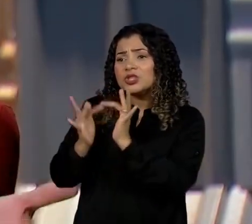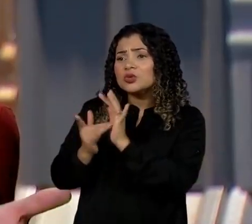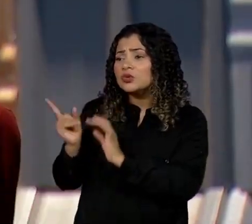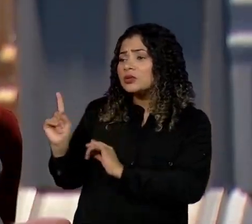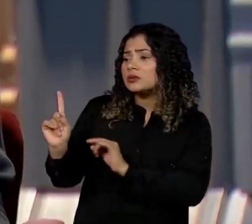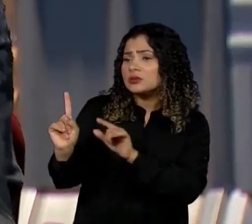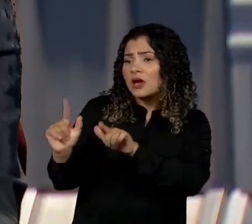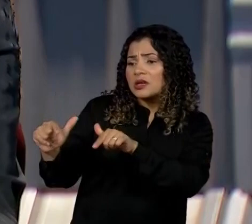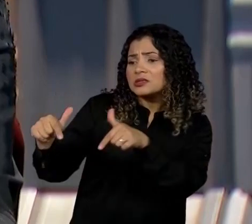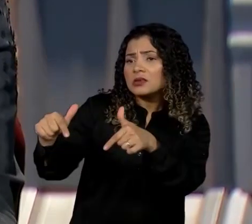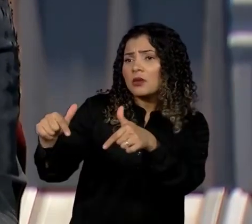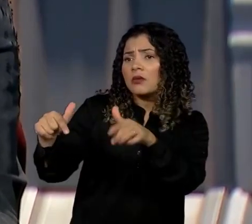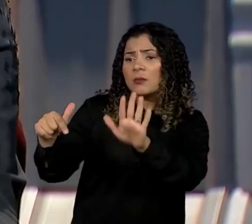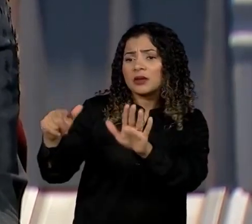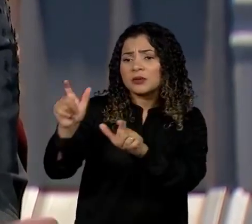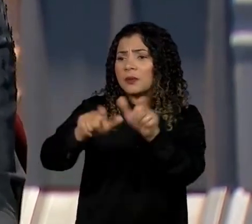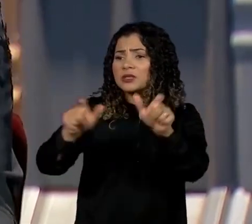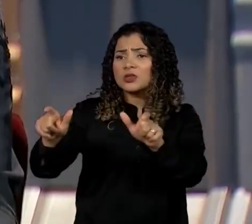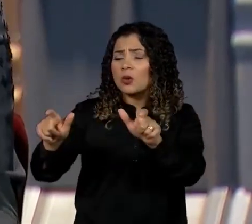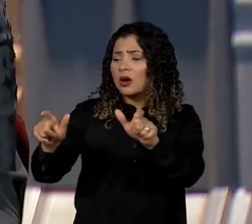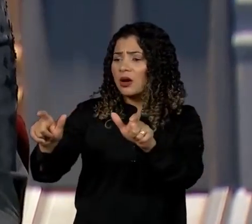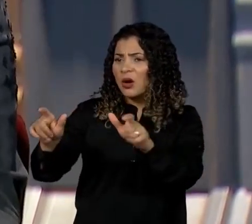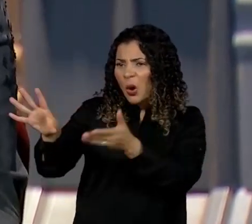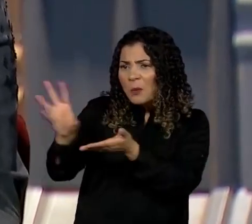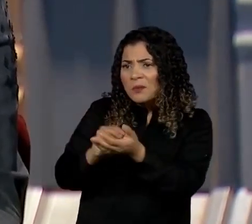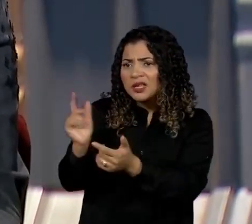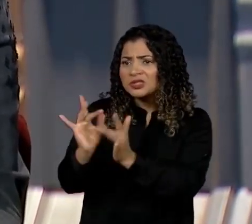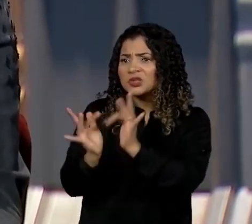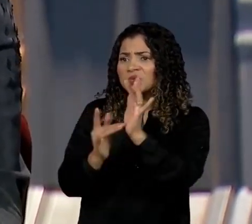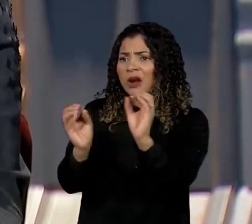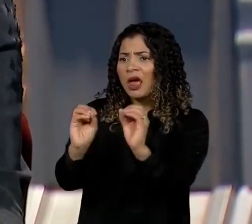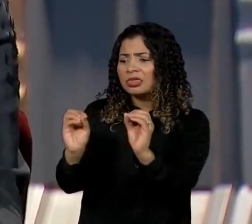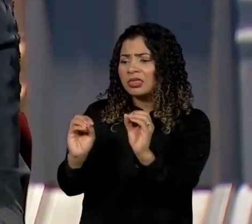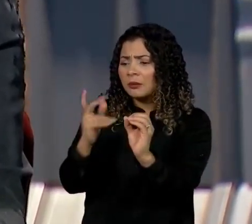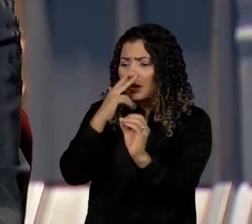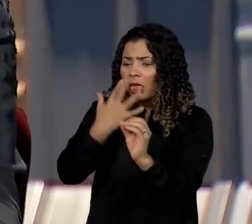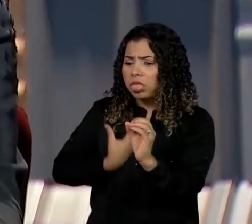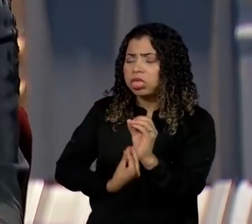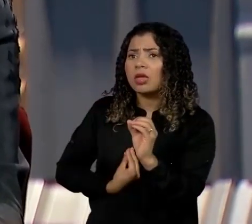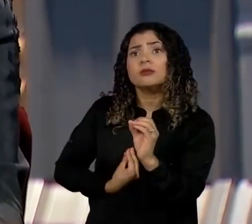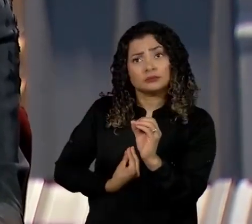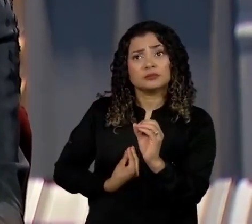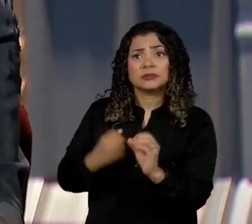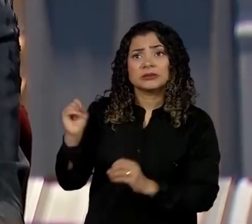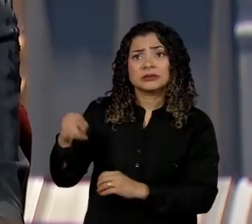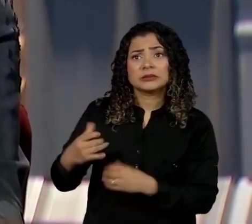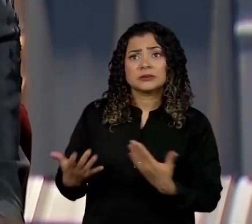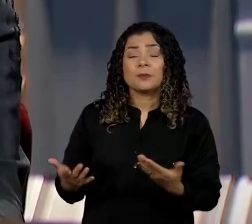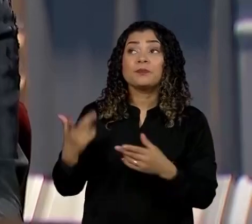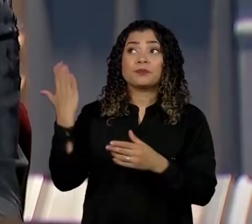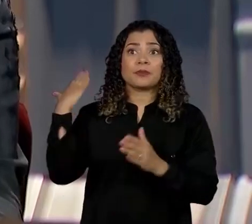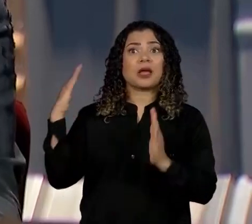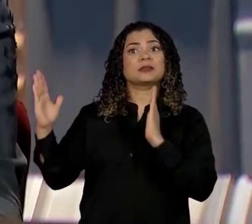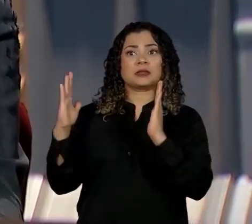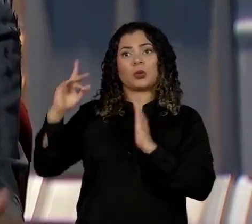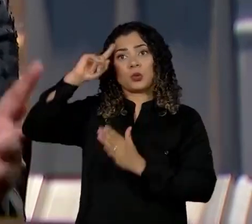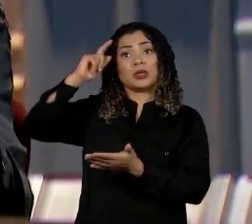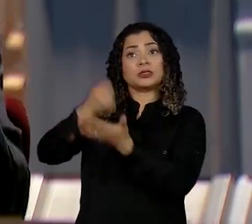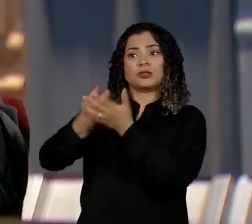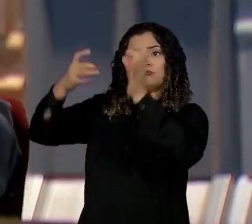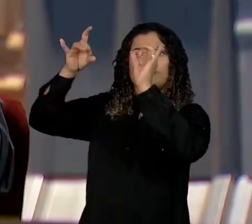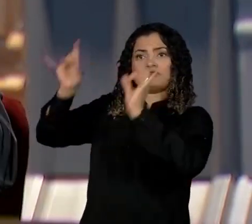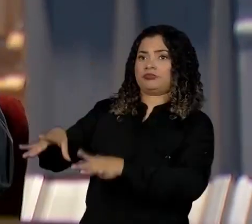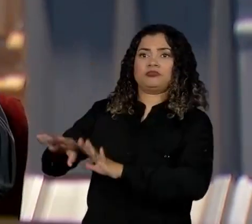praticado, você começa a ficar um pouco frustrado. Tanto que na época eu decidi sair,